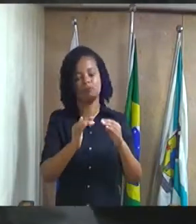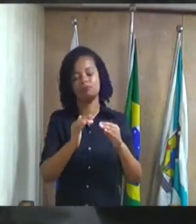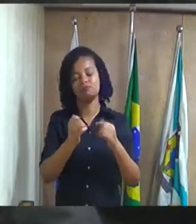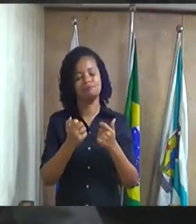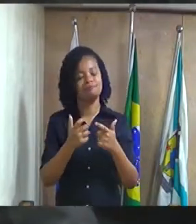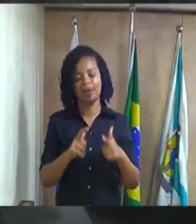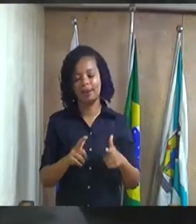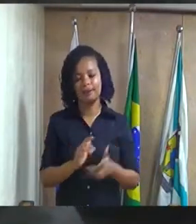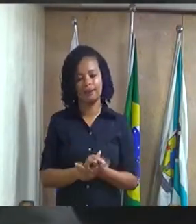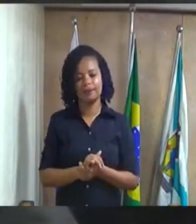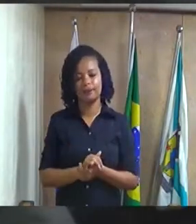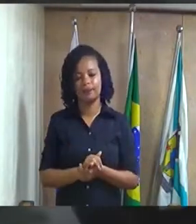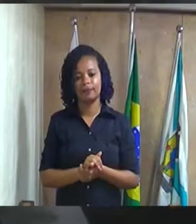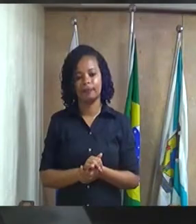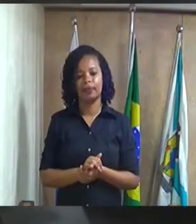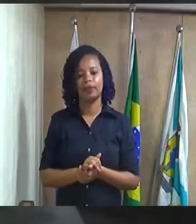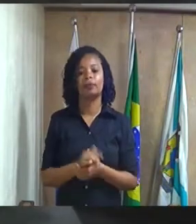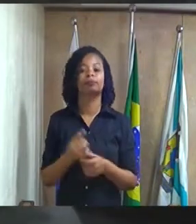mesmo